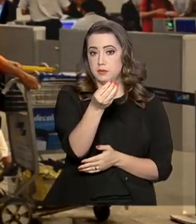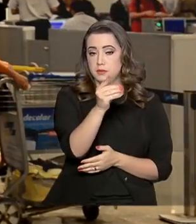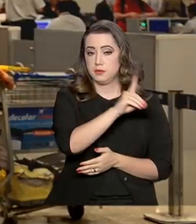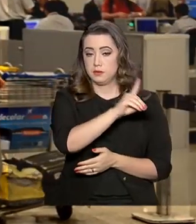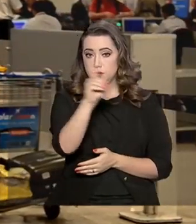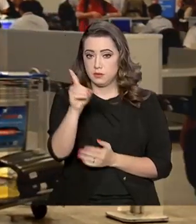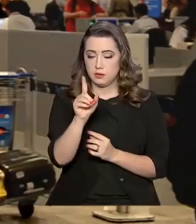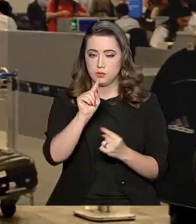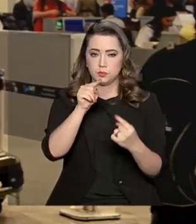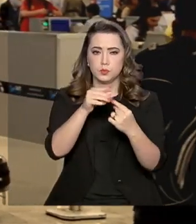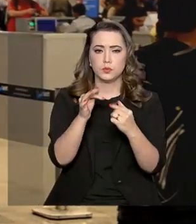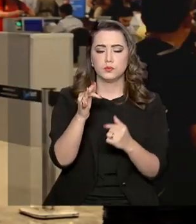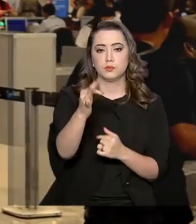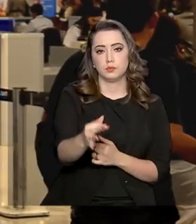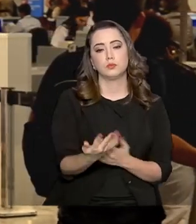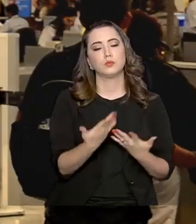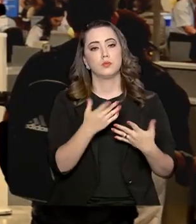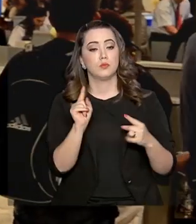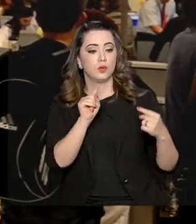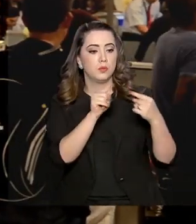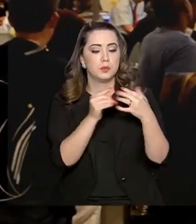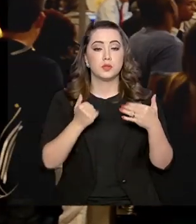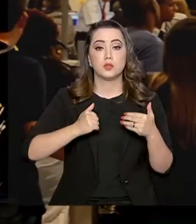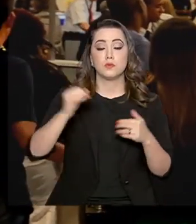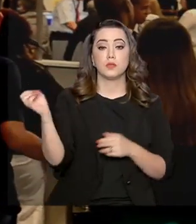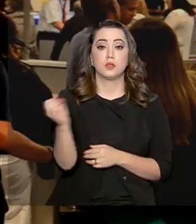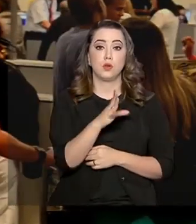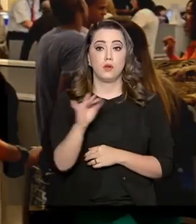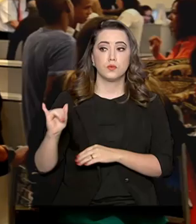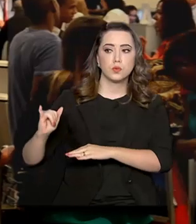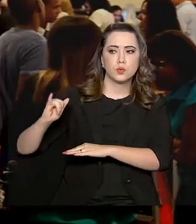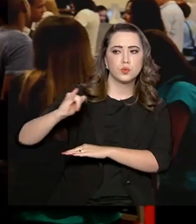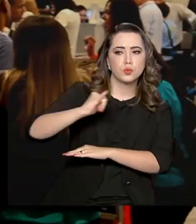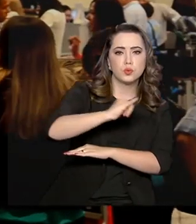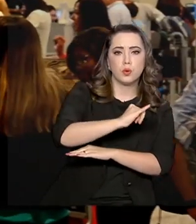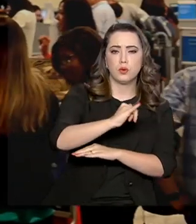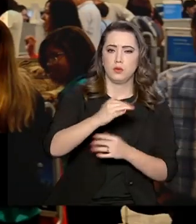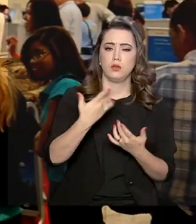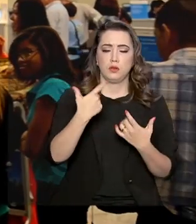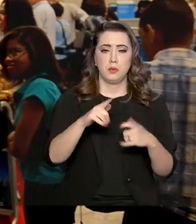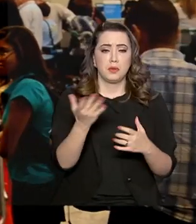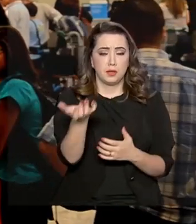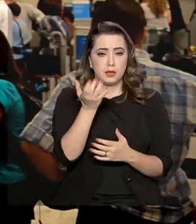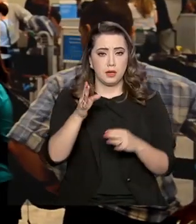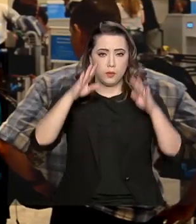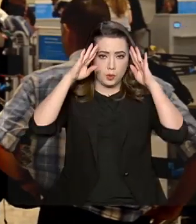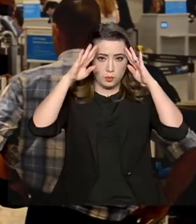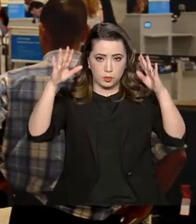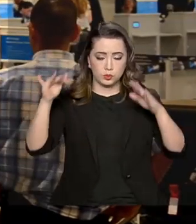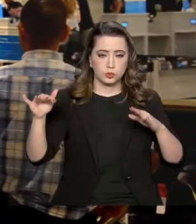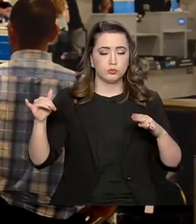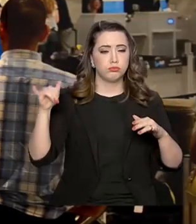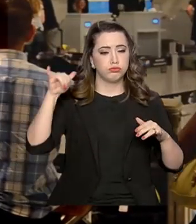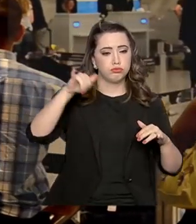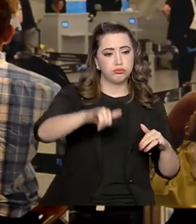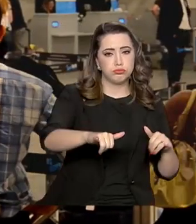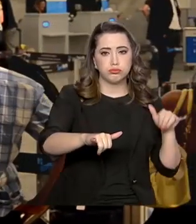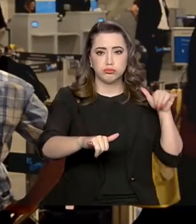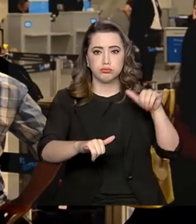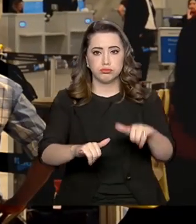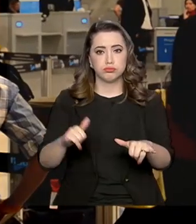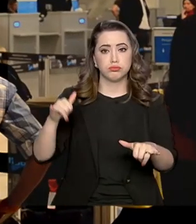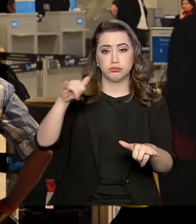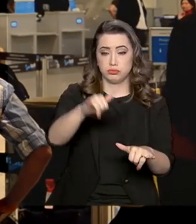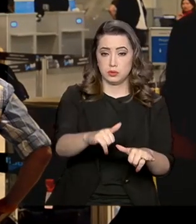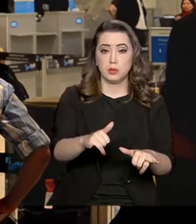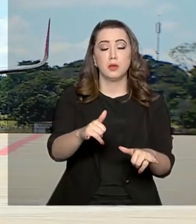tem por objetivo atrair novos voos ao Estado. De acordo com a Associação Brasileira das Empresas Aéreas, o